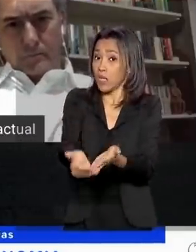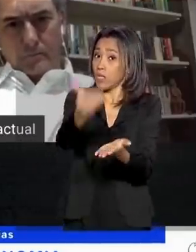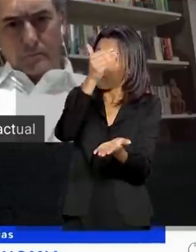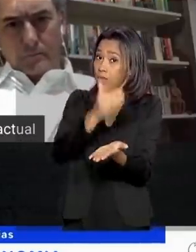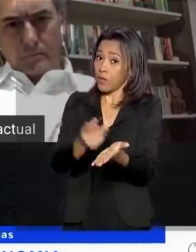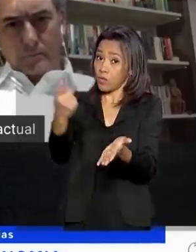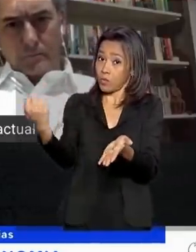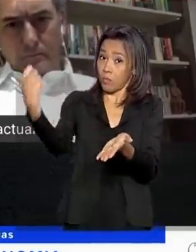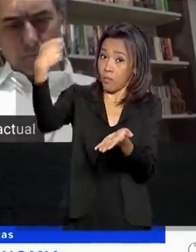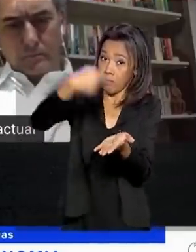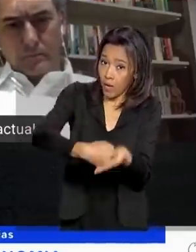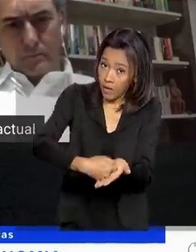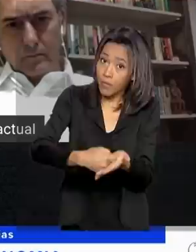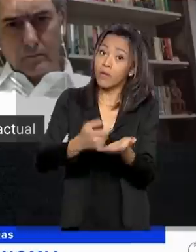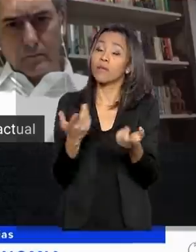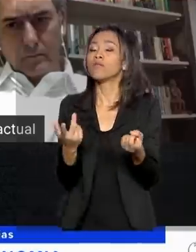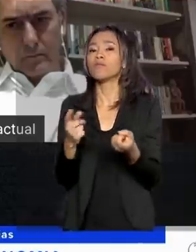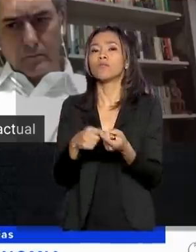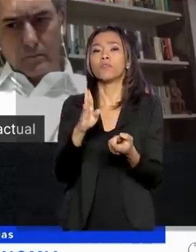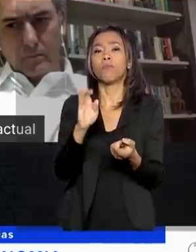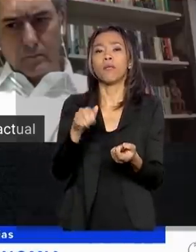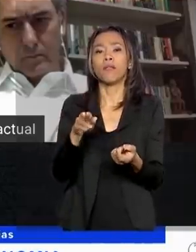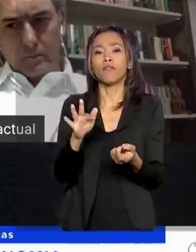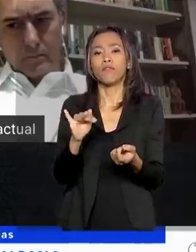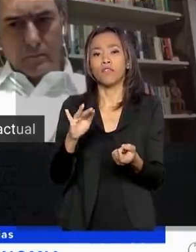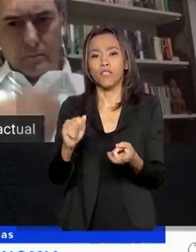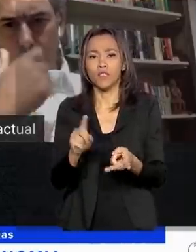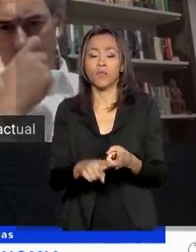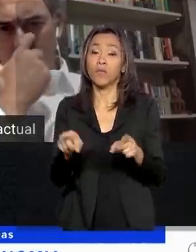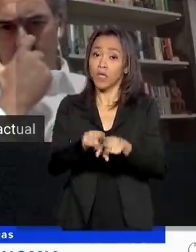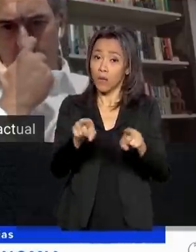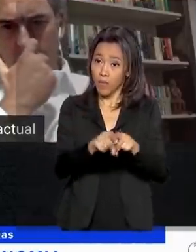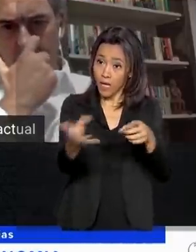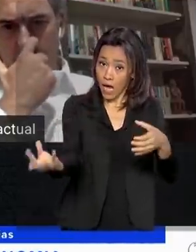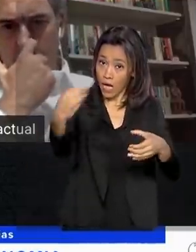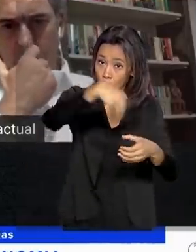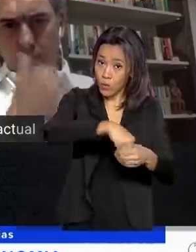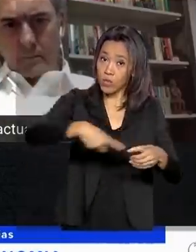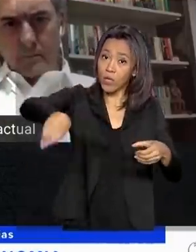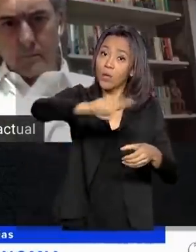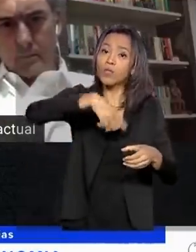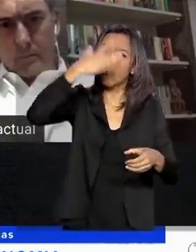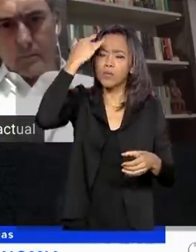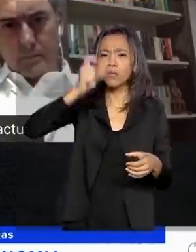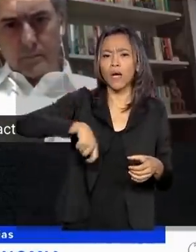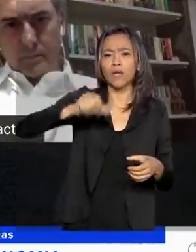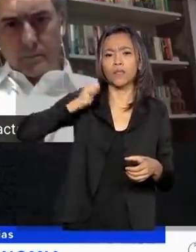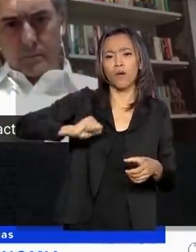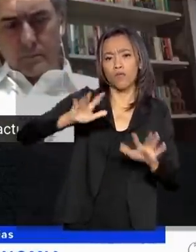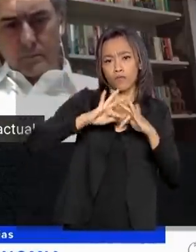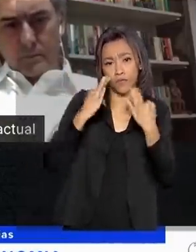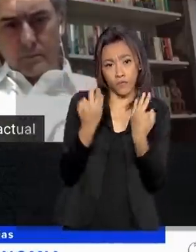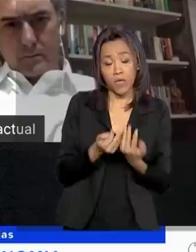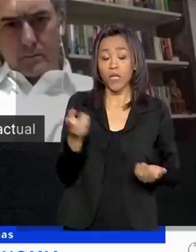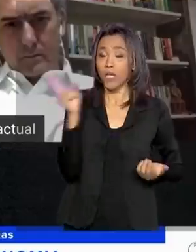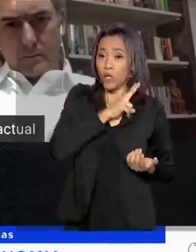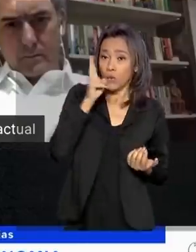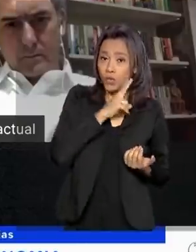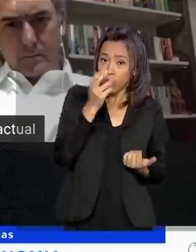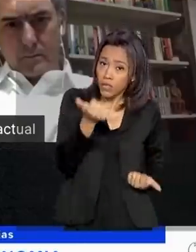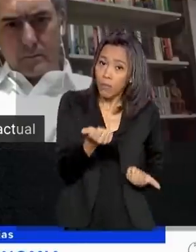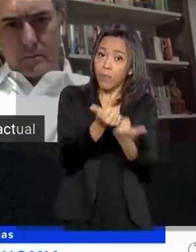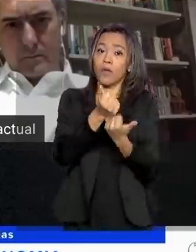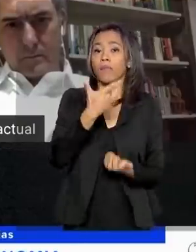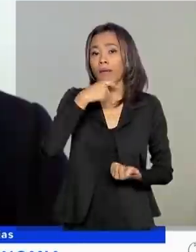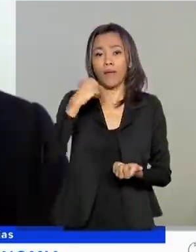antecipação do pagamento de benefícios, a inclusão de beneficiários no Bolsa Família e o auxílio emergencial aos autônomos e